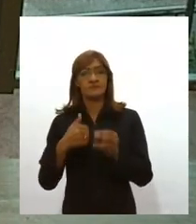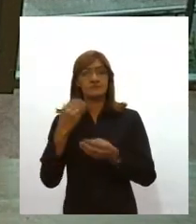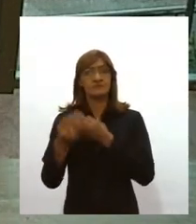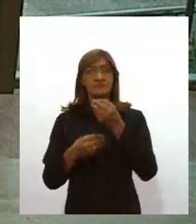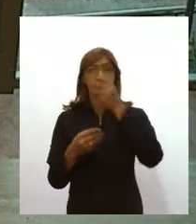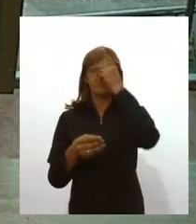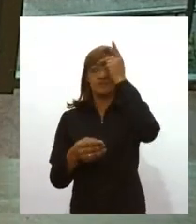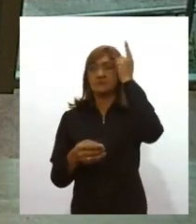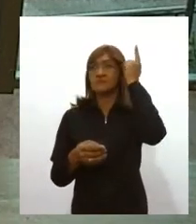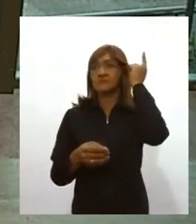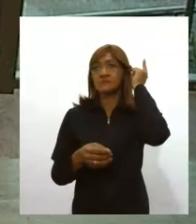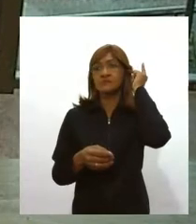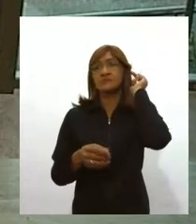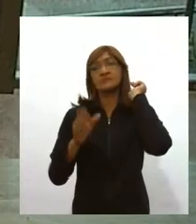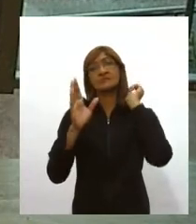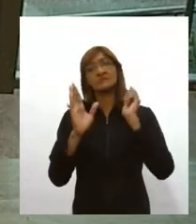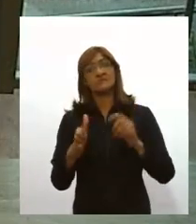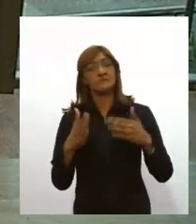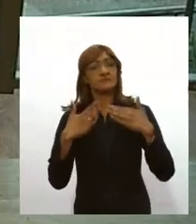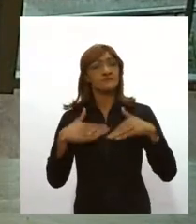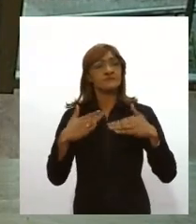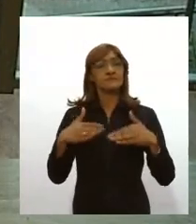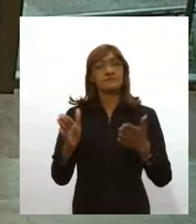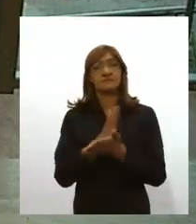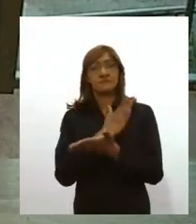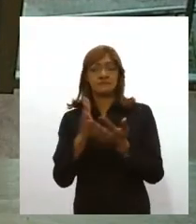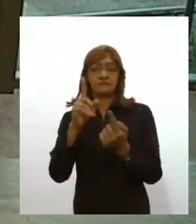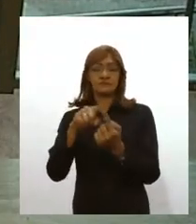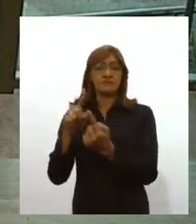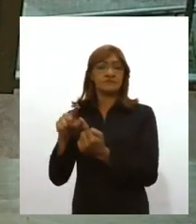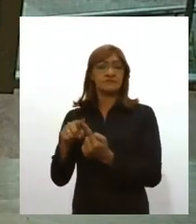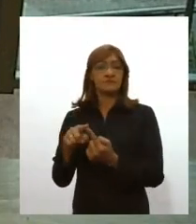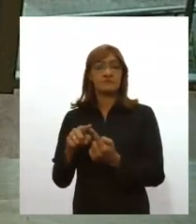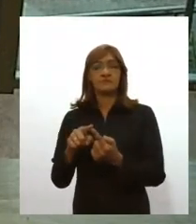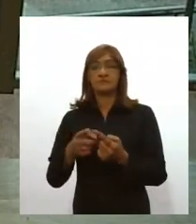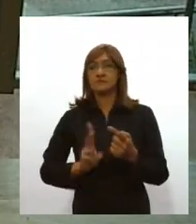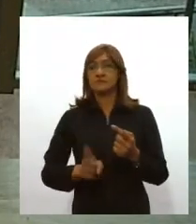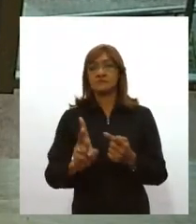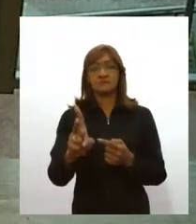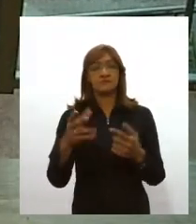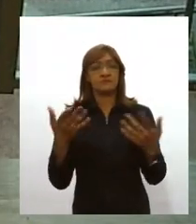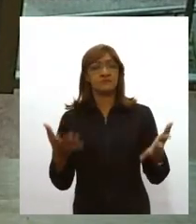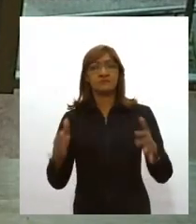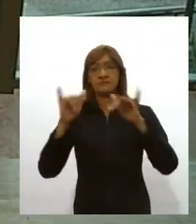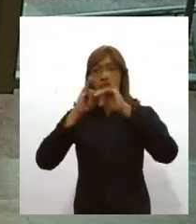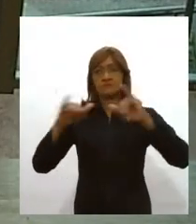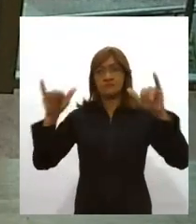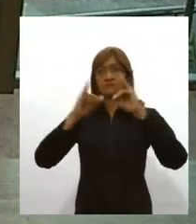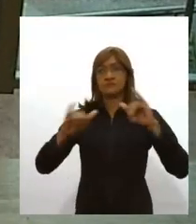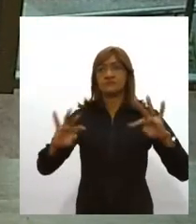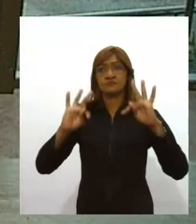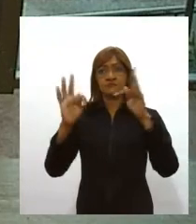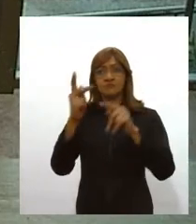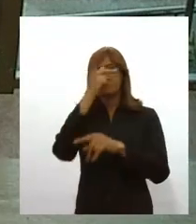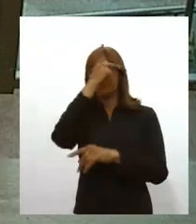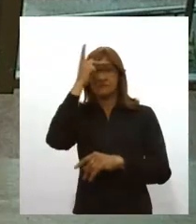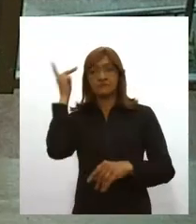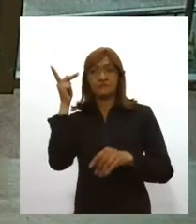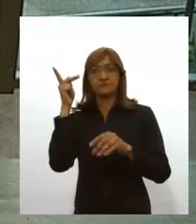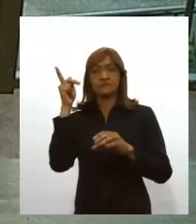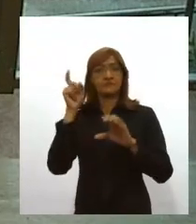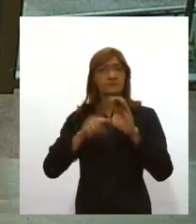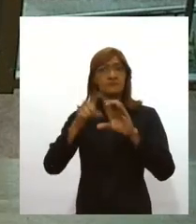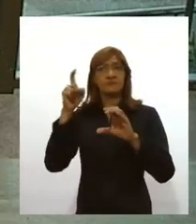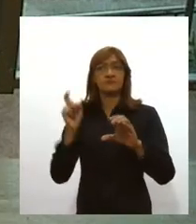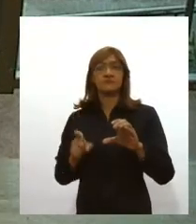comorbidades, que têm algum tipo de risco maior, continua, né? O alerta continua para essas pessoas, independentemente dessas